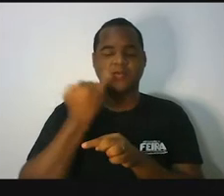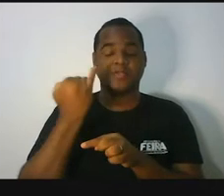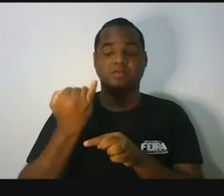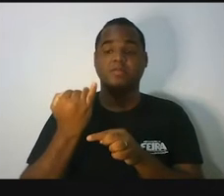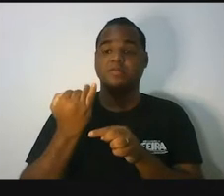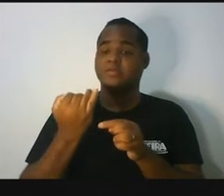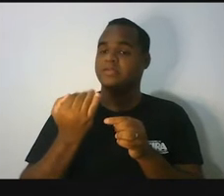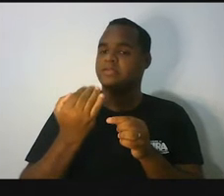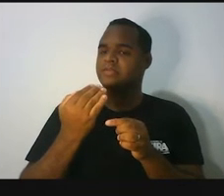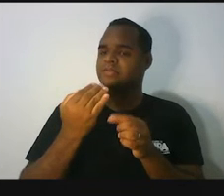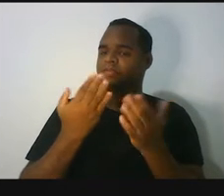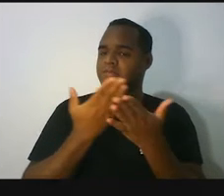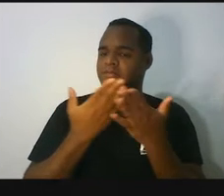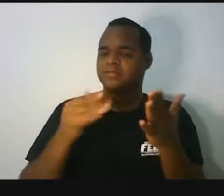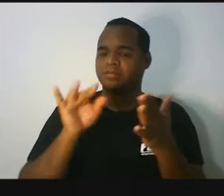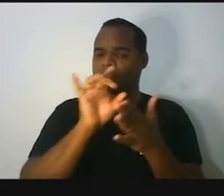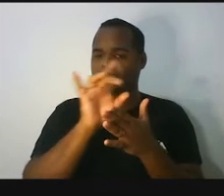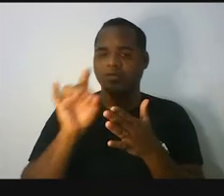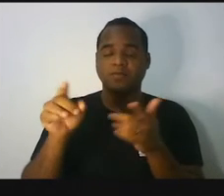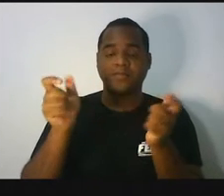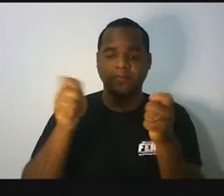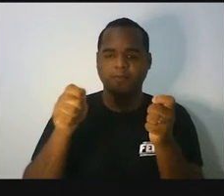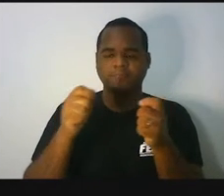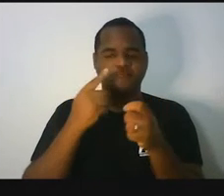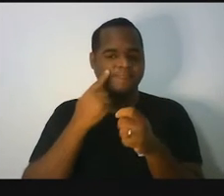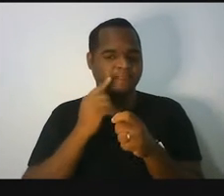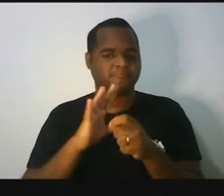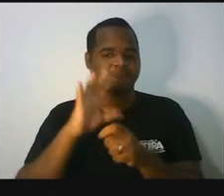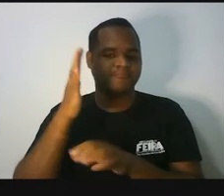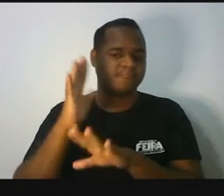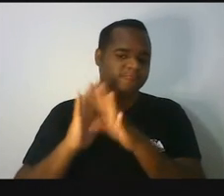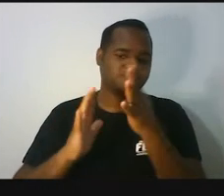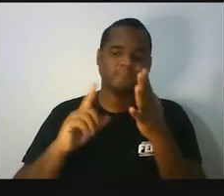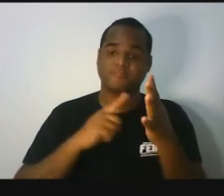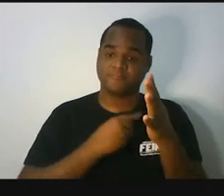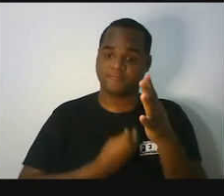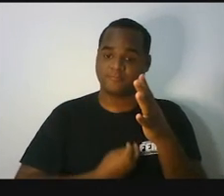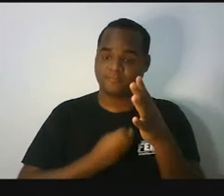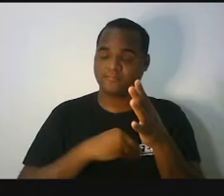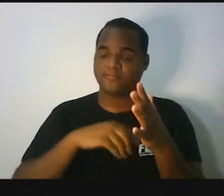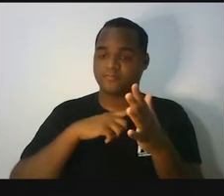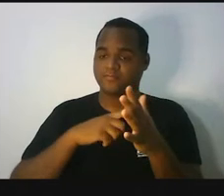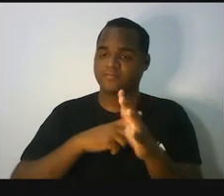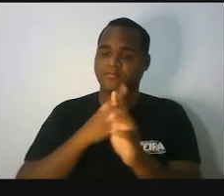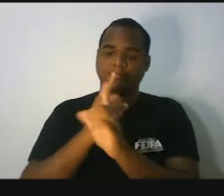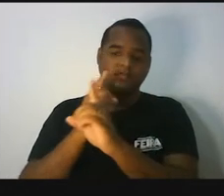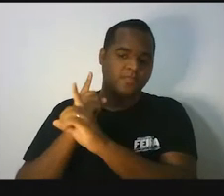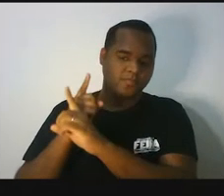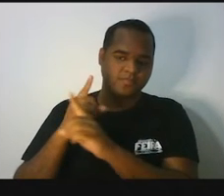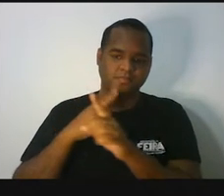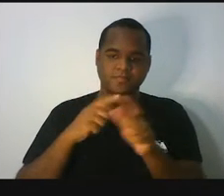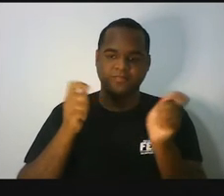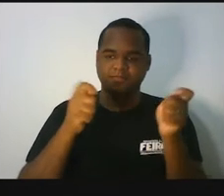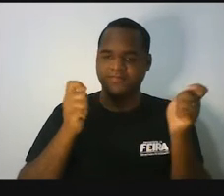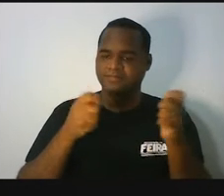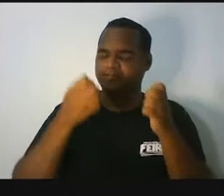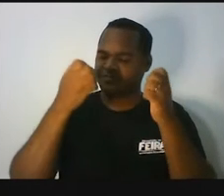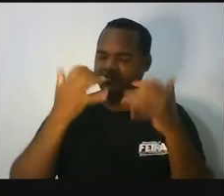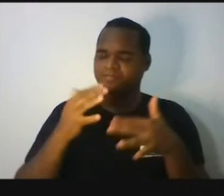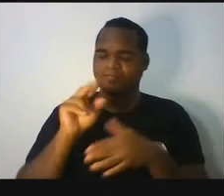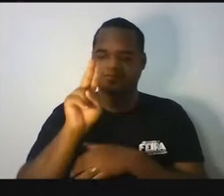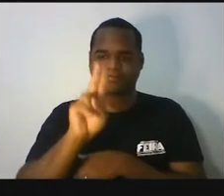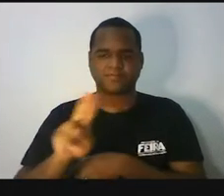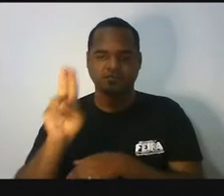porque a gente pode se deparar com situações da nossa vida, onde a gente possa usar,